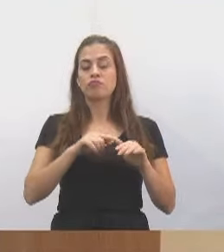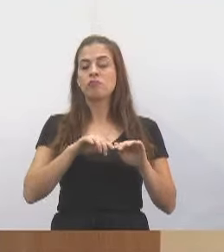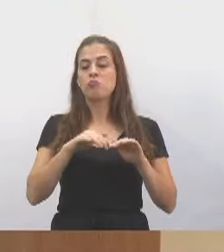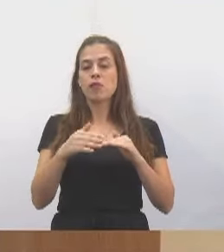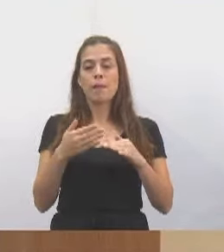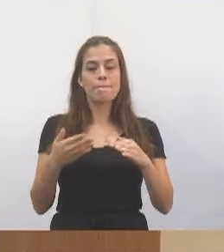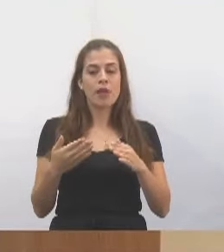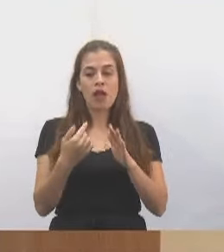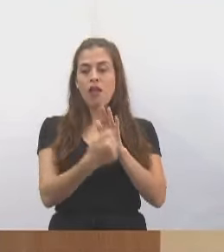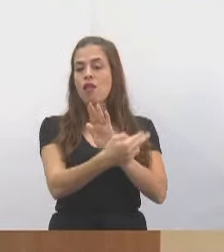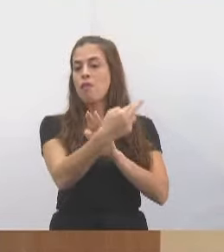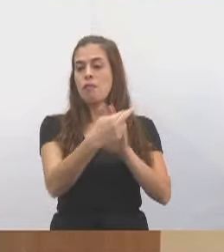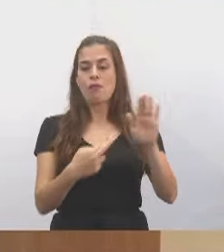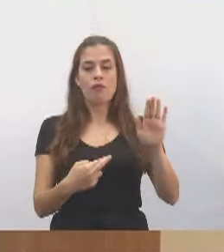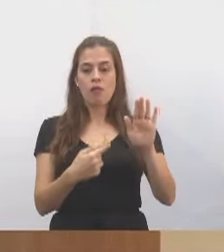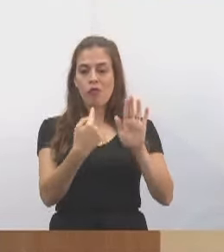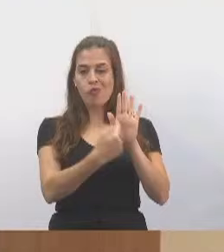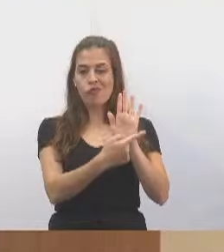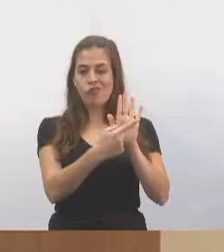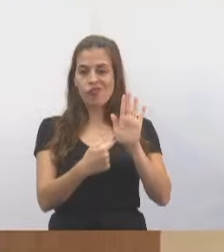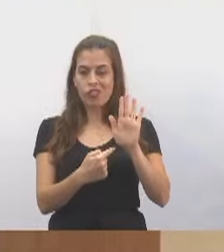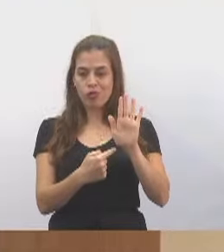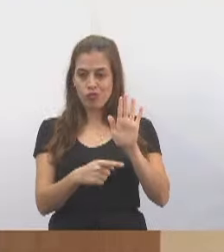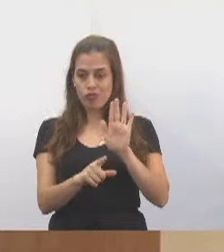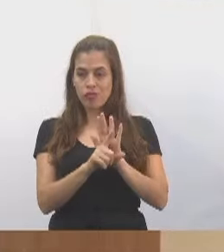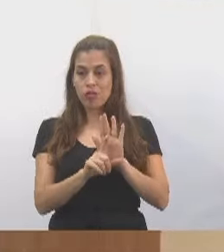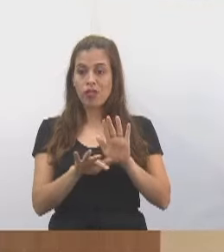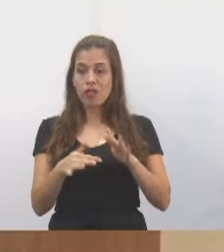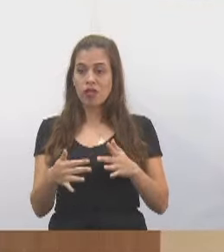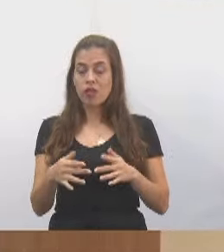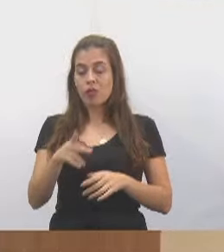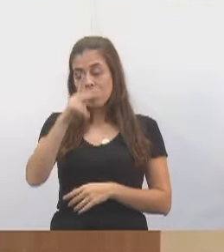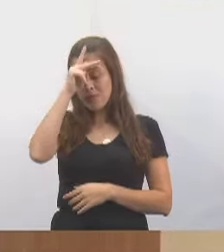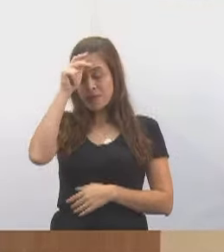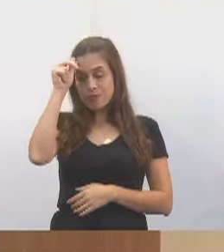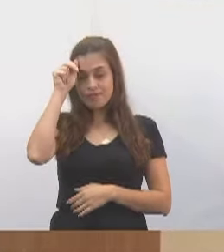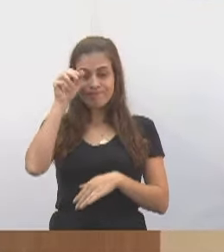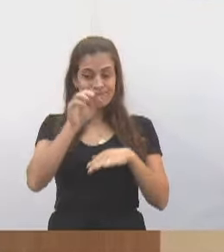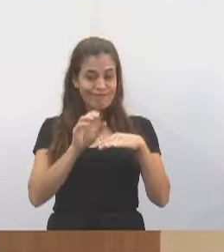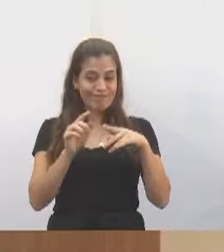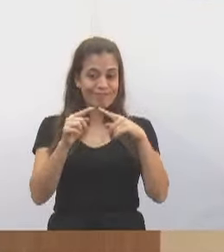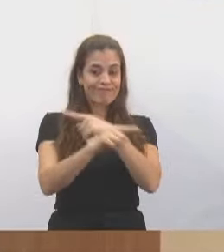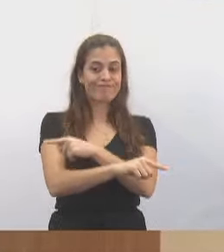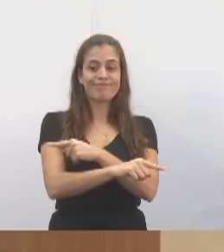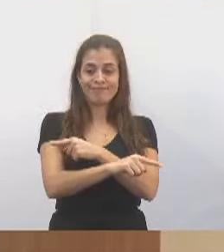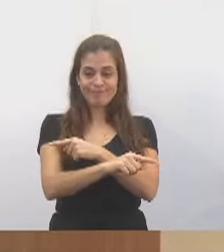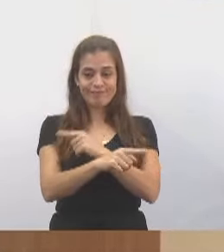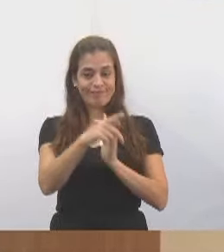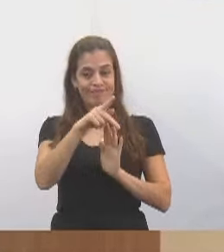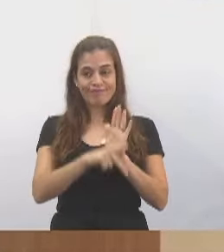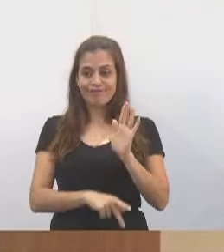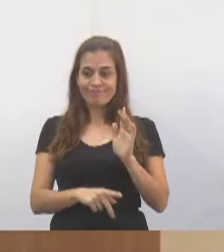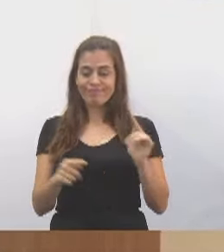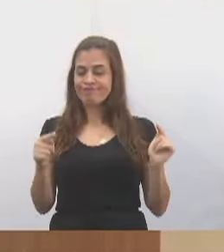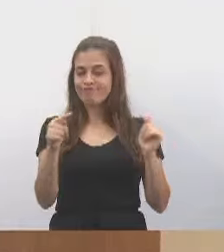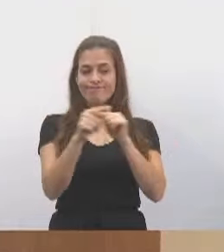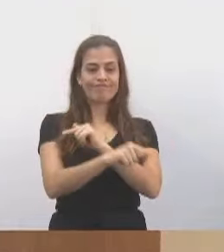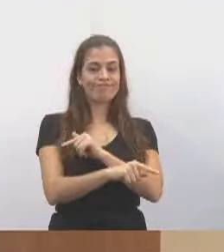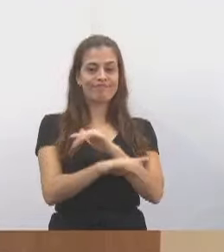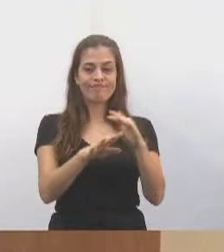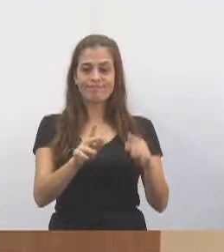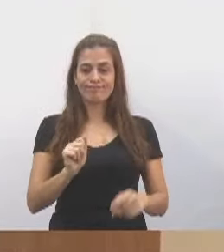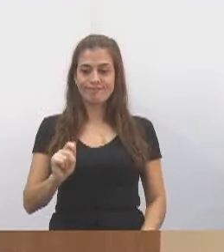e o prefeito Isaías é inconstitucional o projeto, o projeto é inconstitucional, o